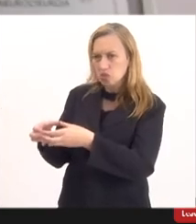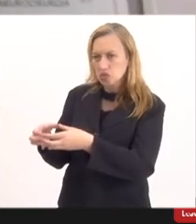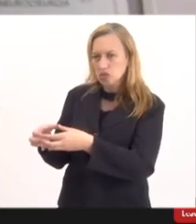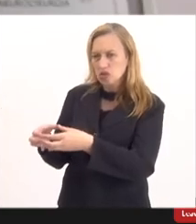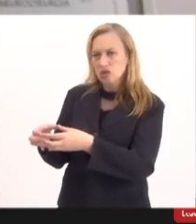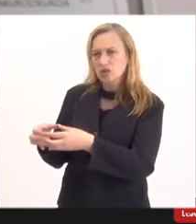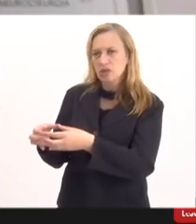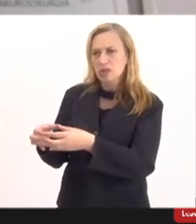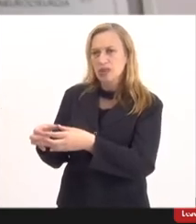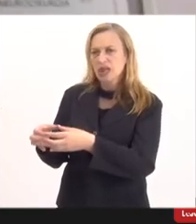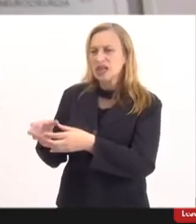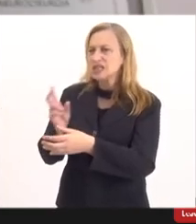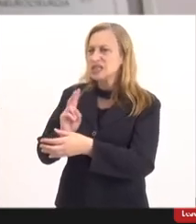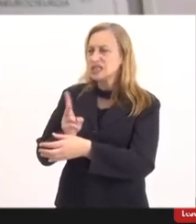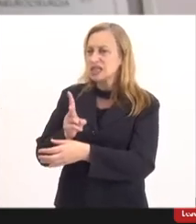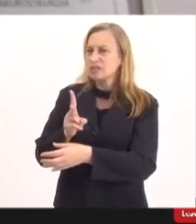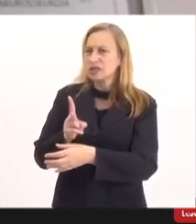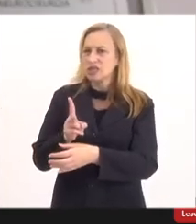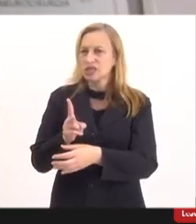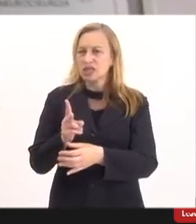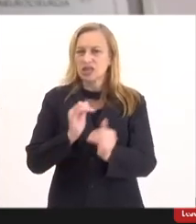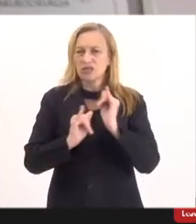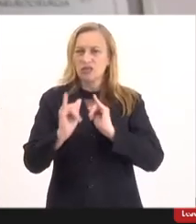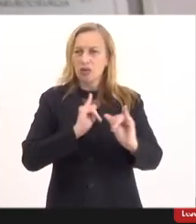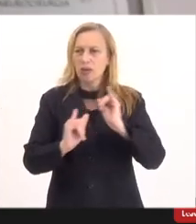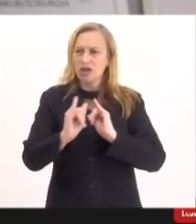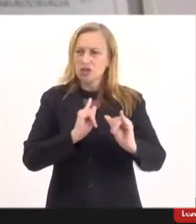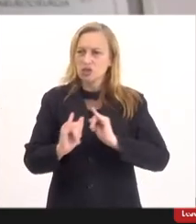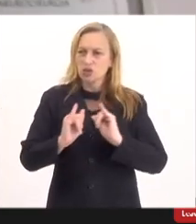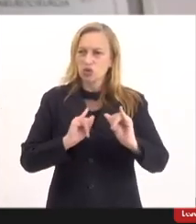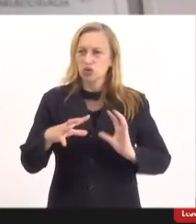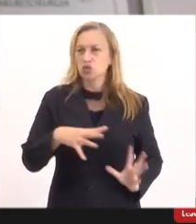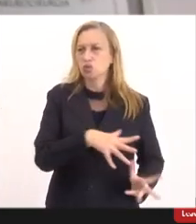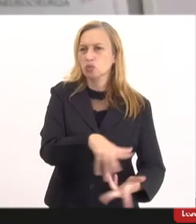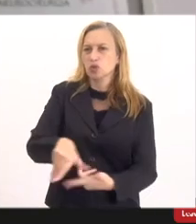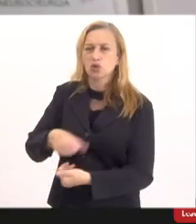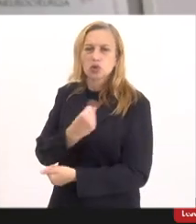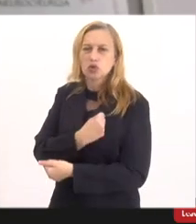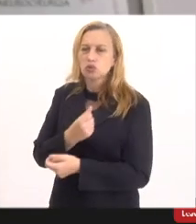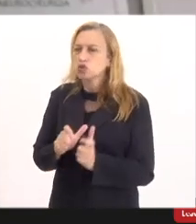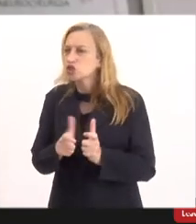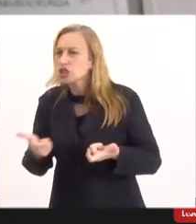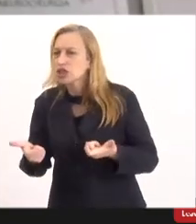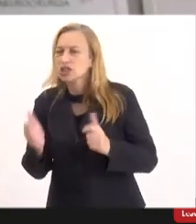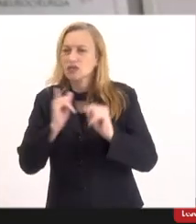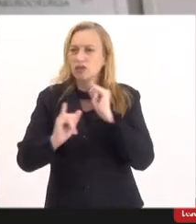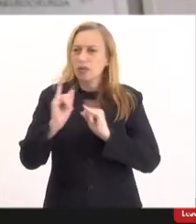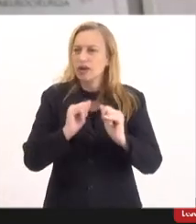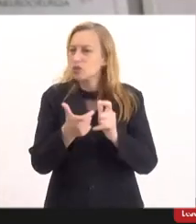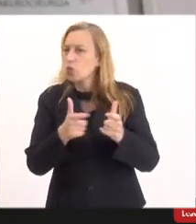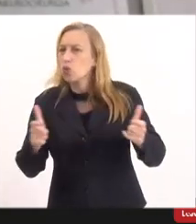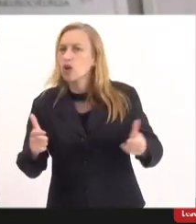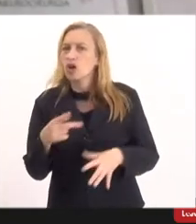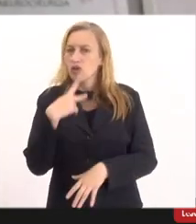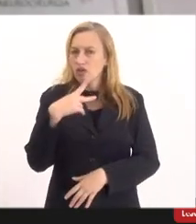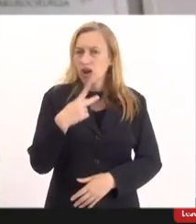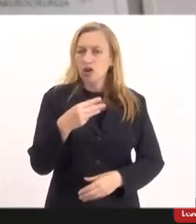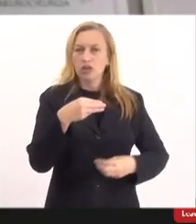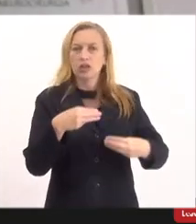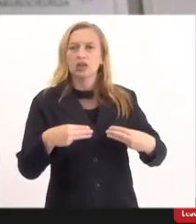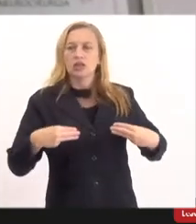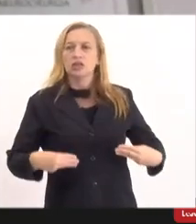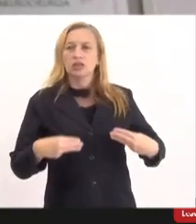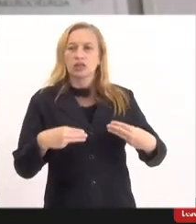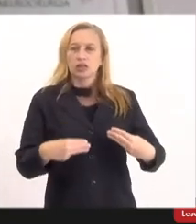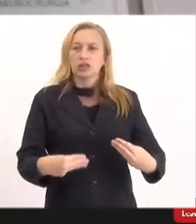todo bombardeiam o mundo com informações relevantes estatísticas e tudo e vou dizer para o senhor naquele dia do ministério da saúde